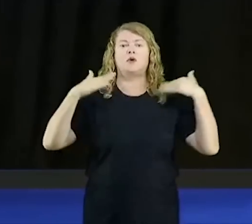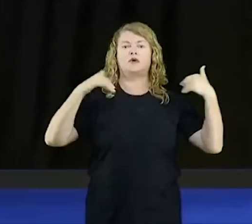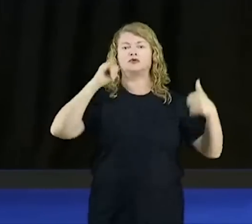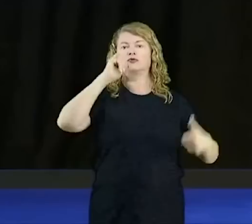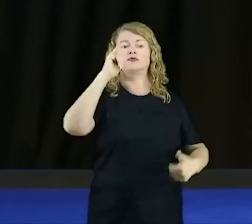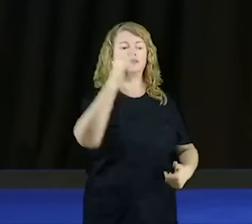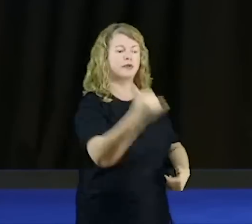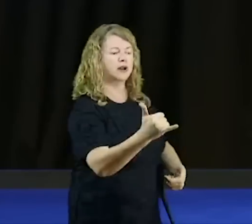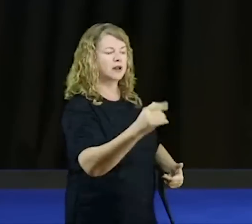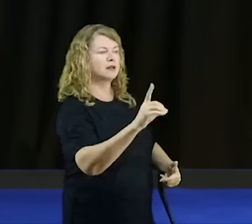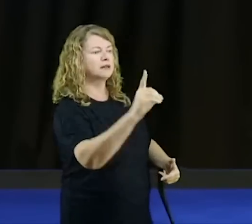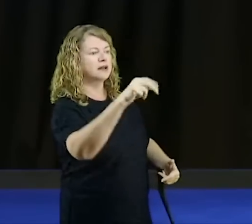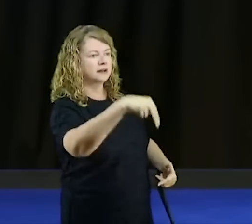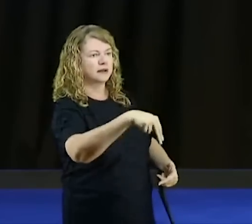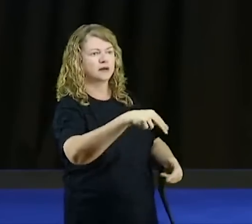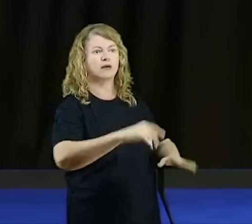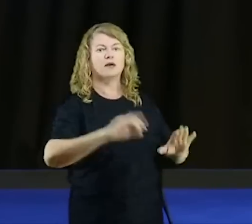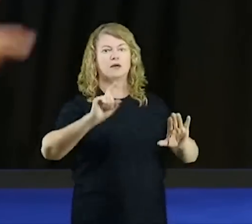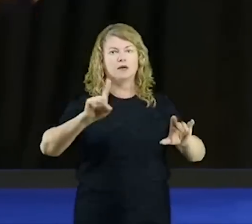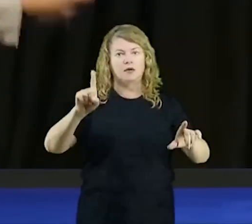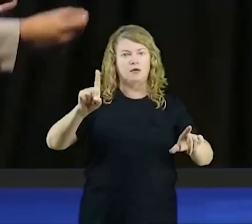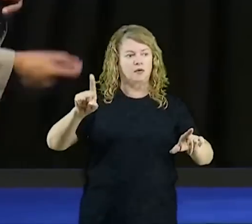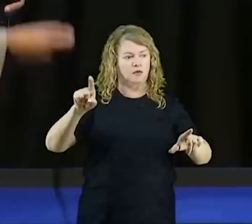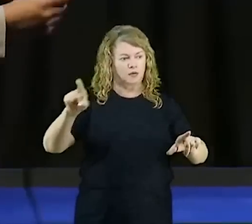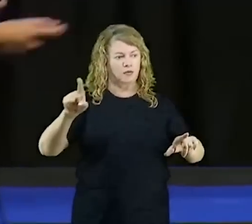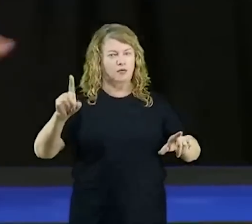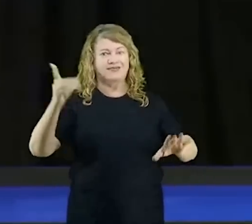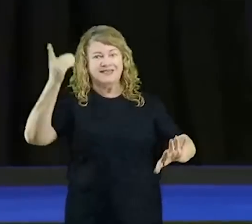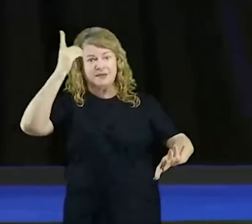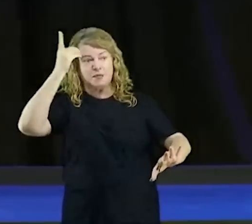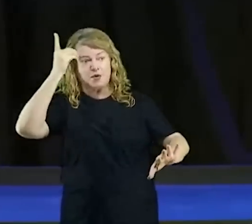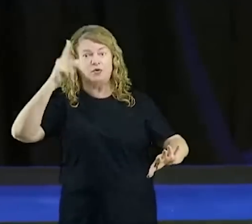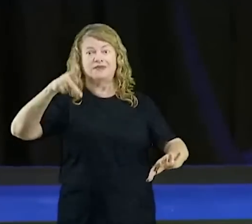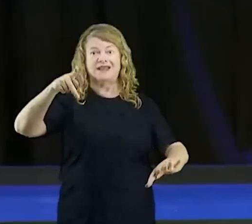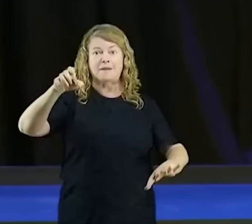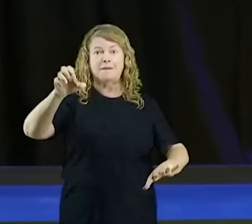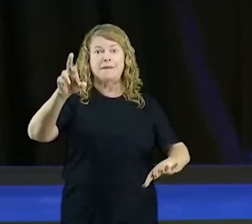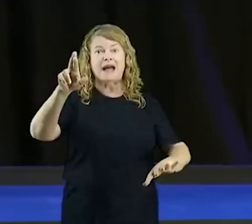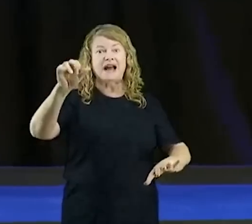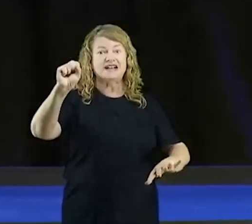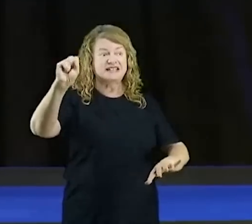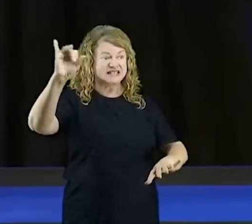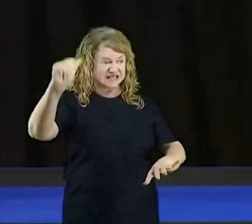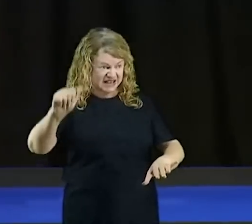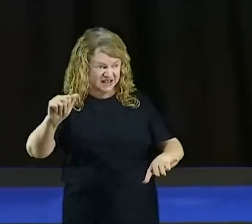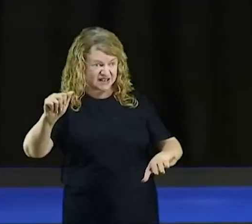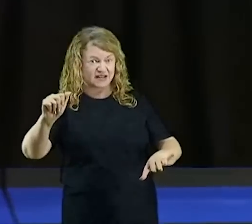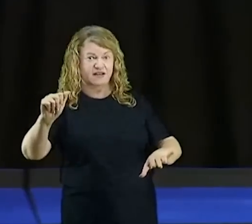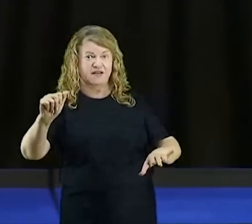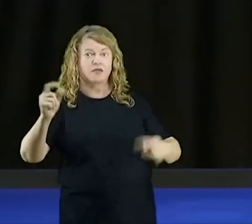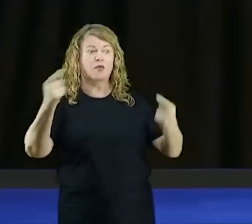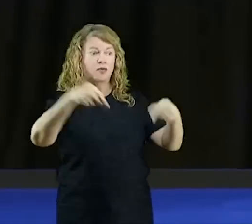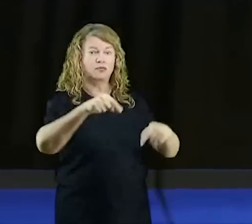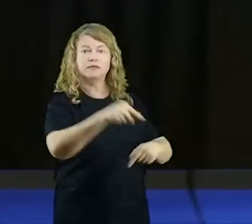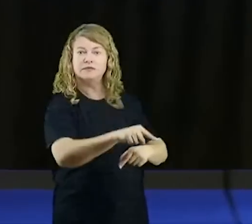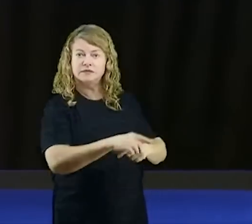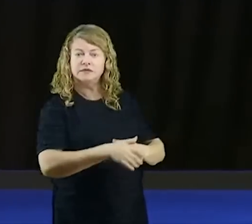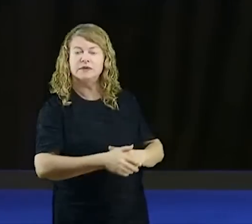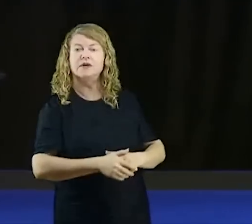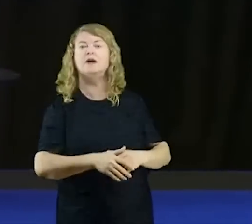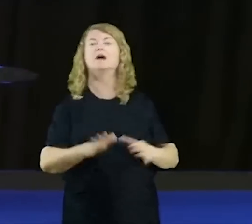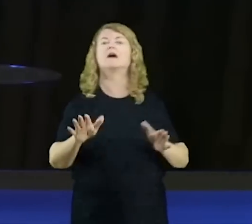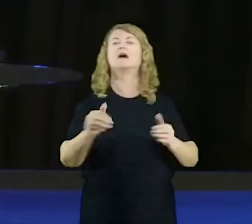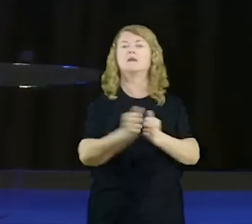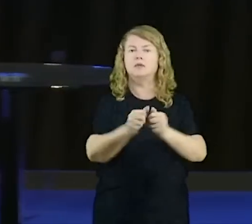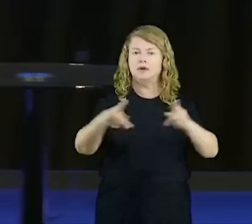o príncipe da Pérsia me resistiu. Se você pegar Apocalipse capítulo 3, tinha uma igreja, num lugar chamado Pérgamo,